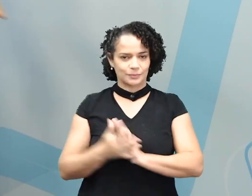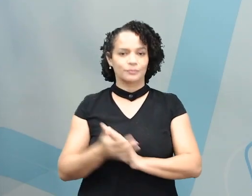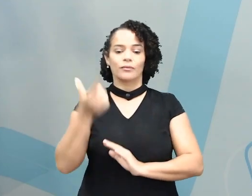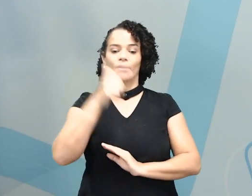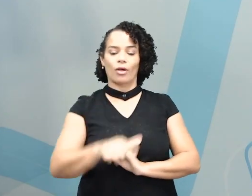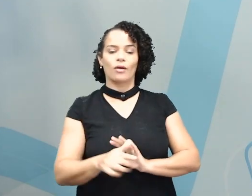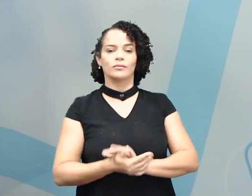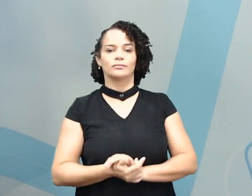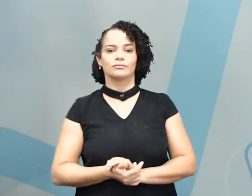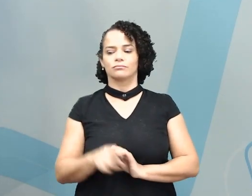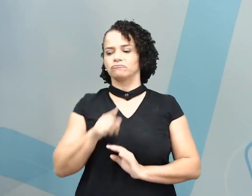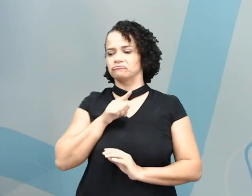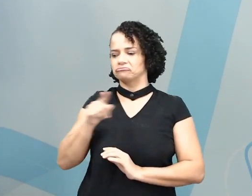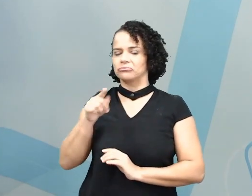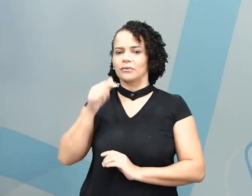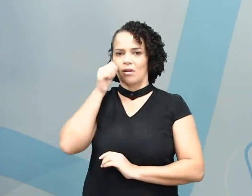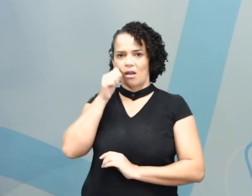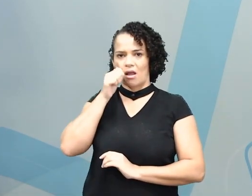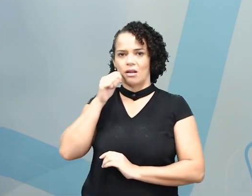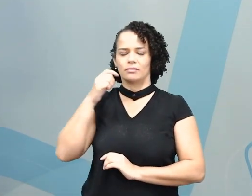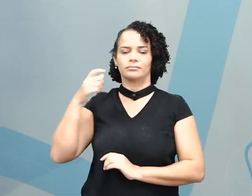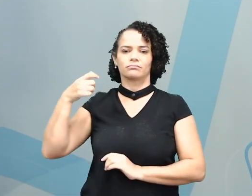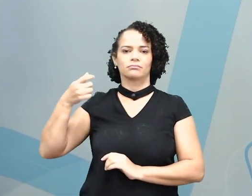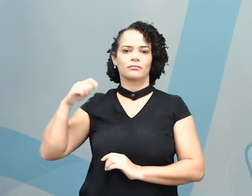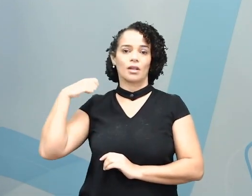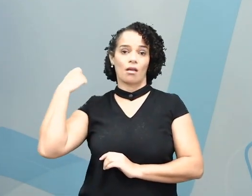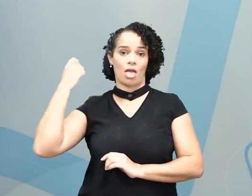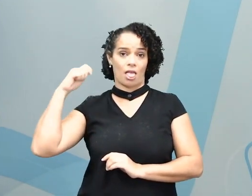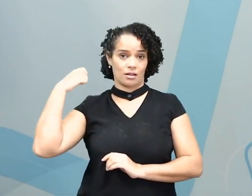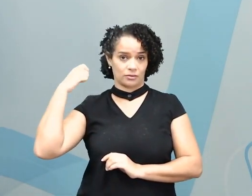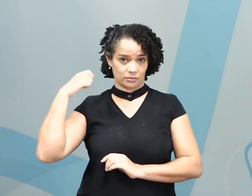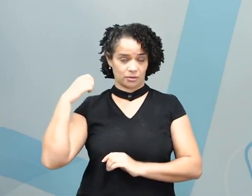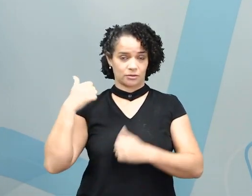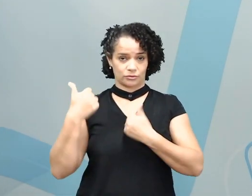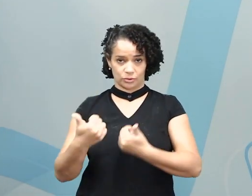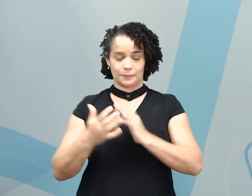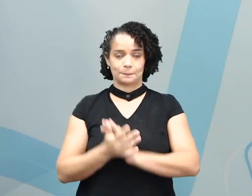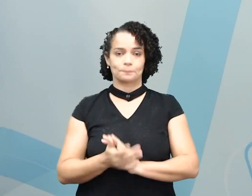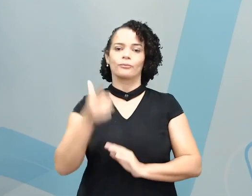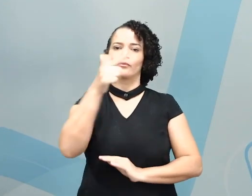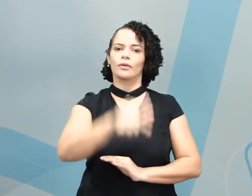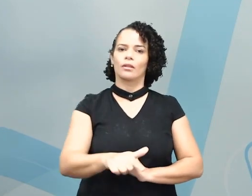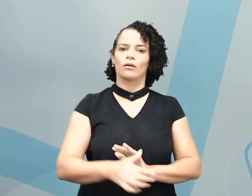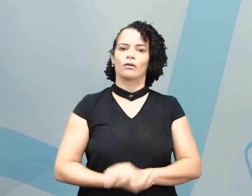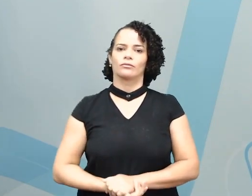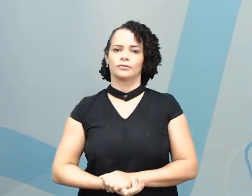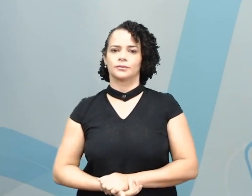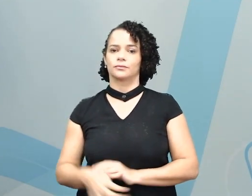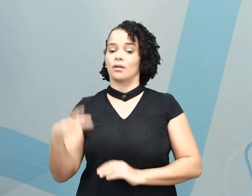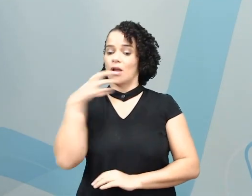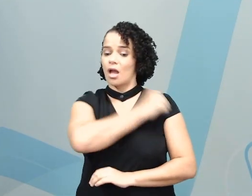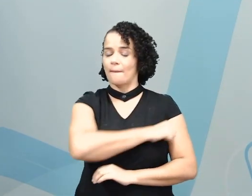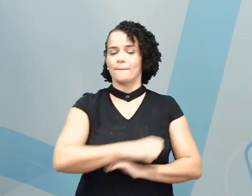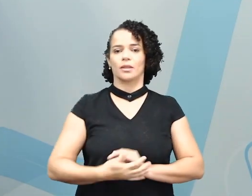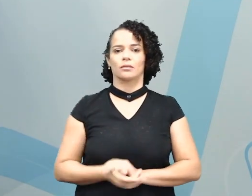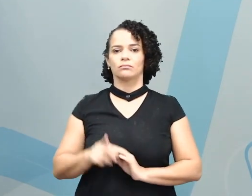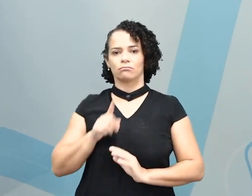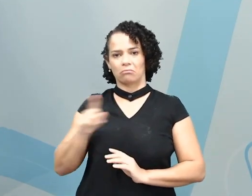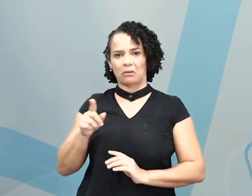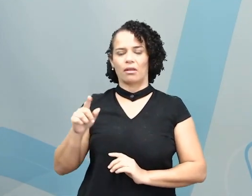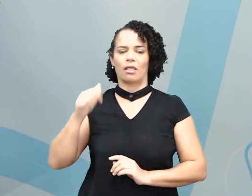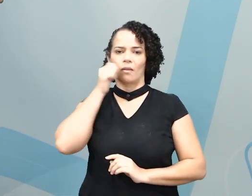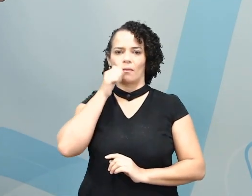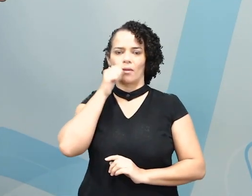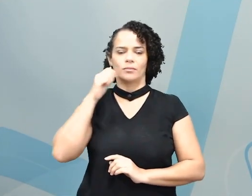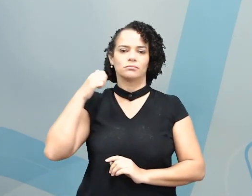comigo. She is an actress. Mais uma vez, rápido. She is an